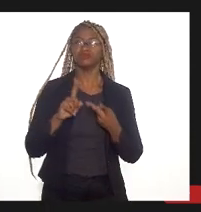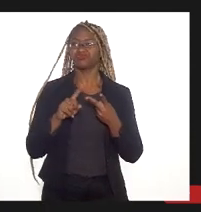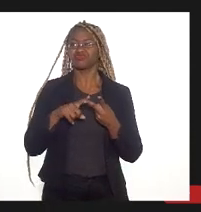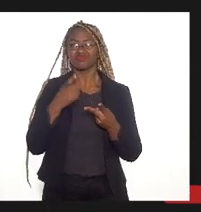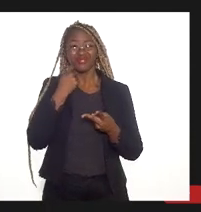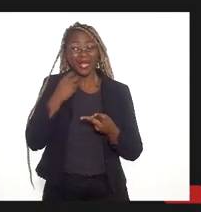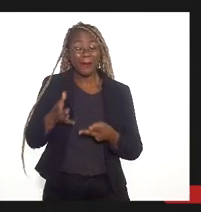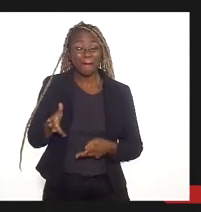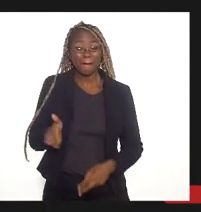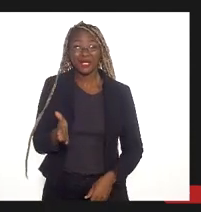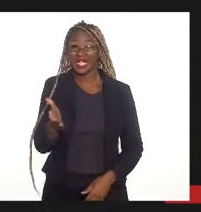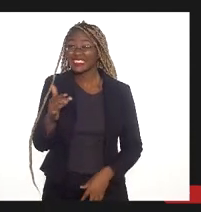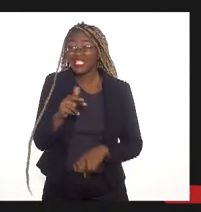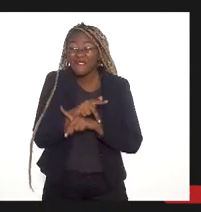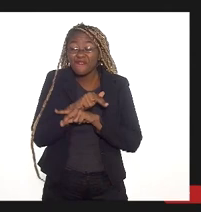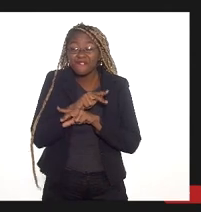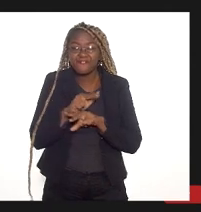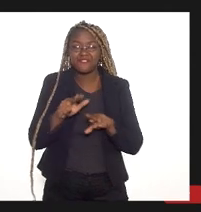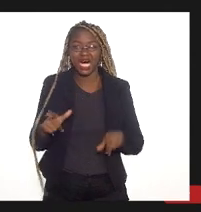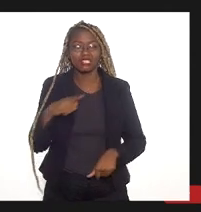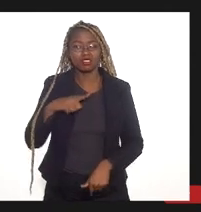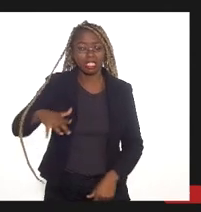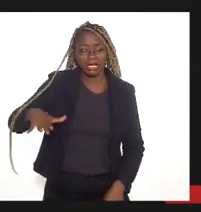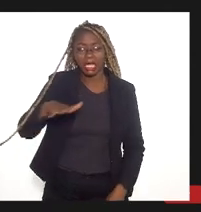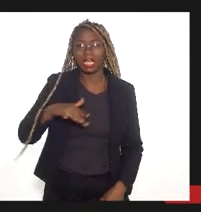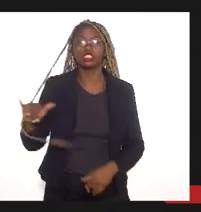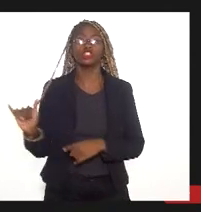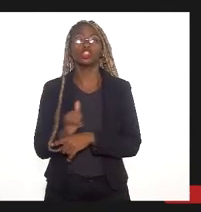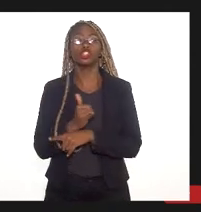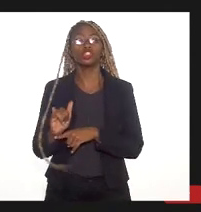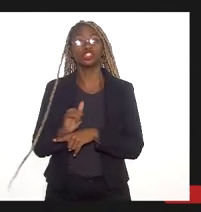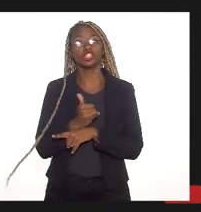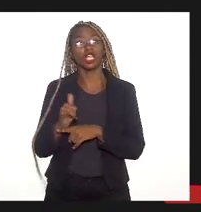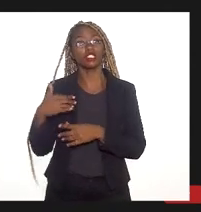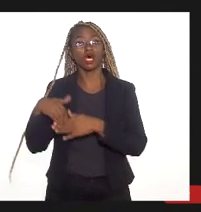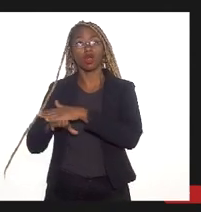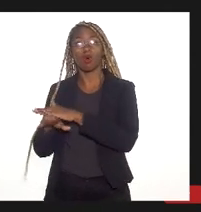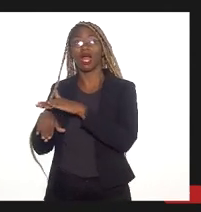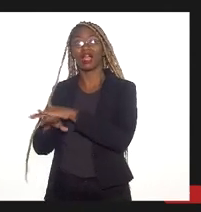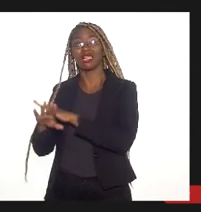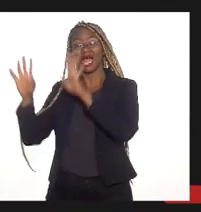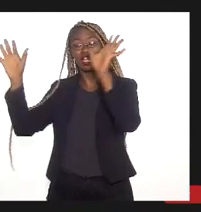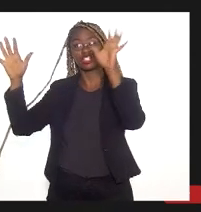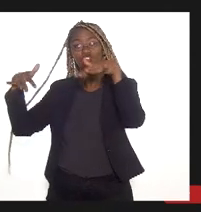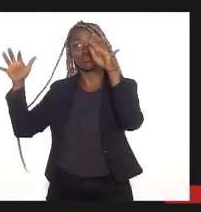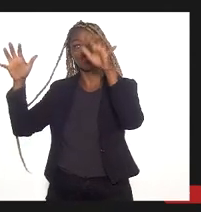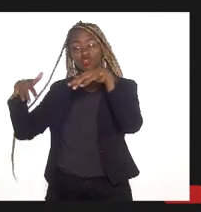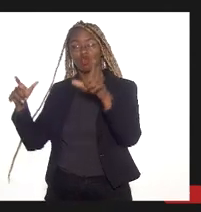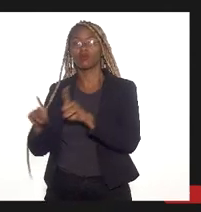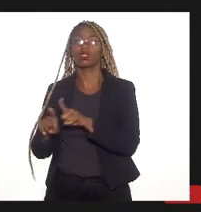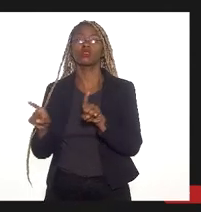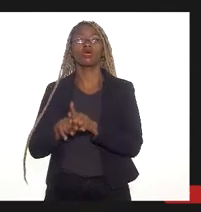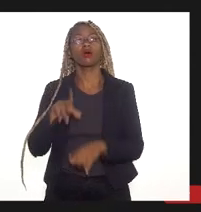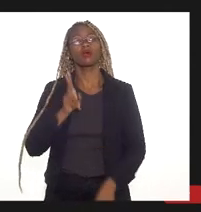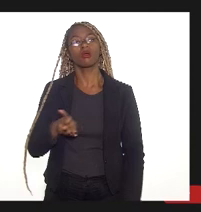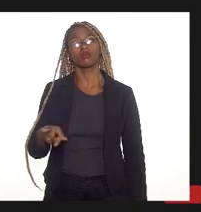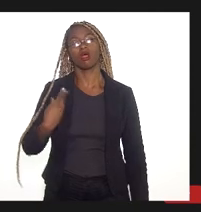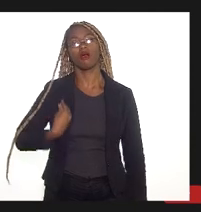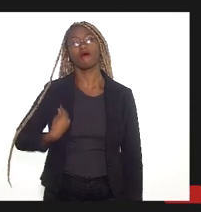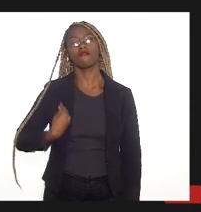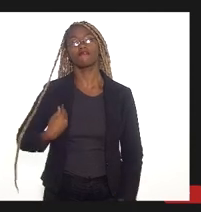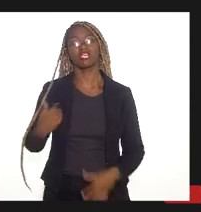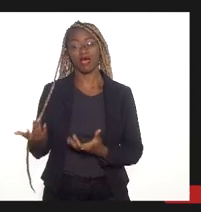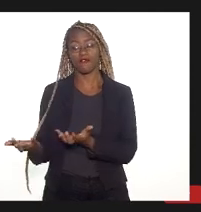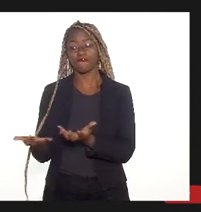peixes diversos, enfim, é uma área estratégica para acumular águas de chuva e para manter a vida animal e vegetal